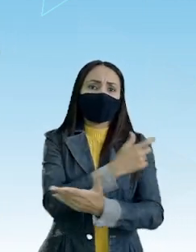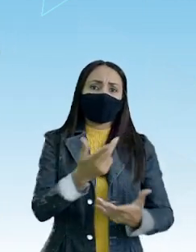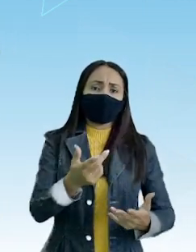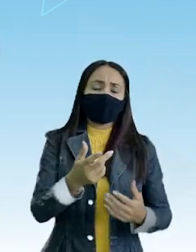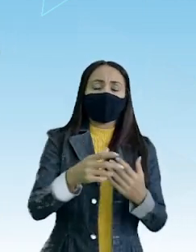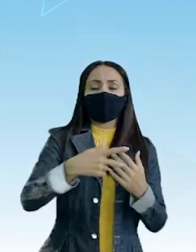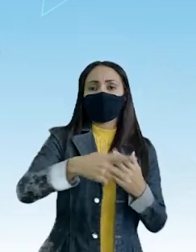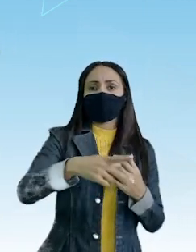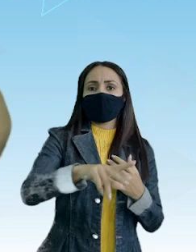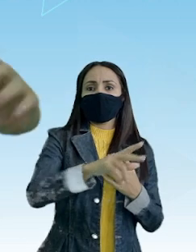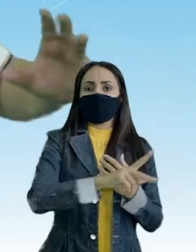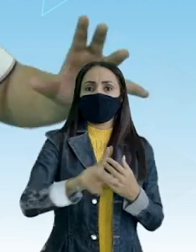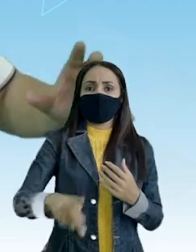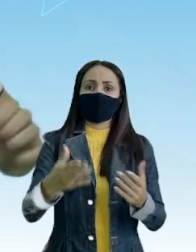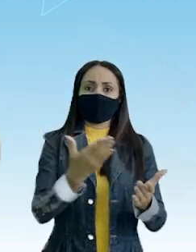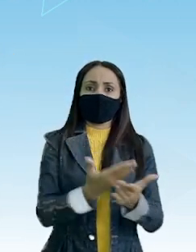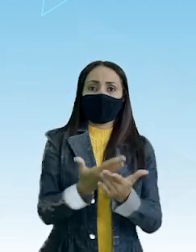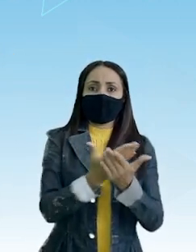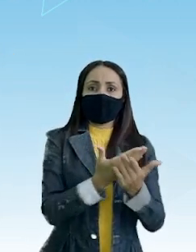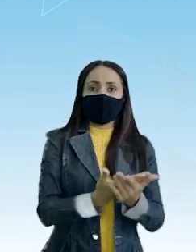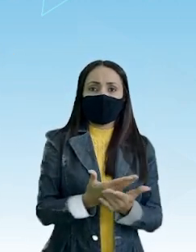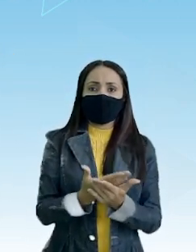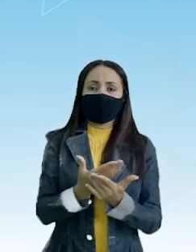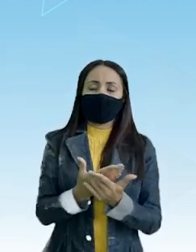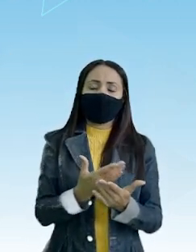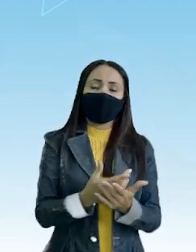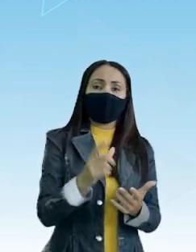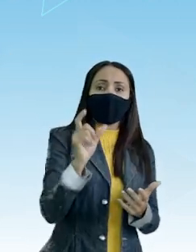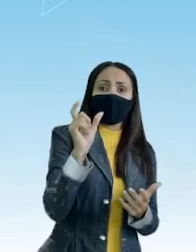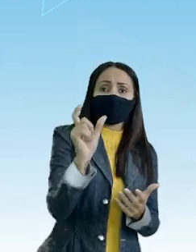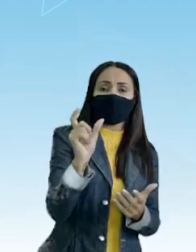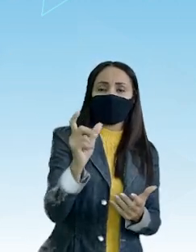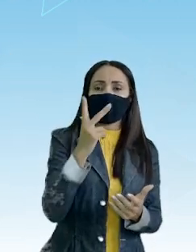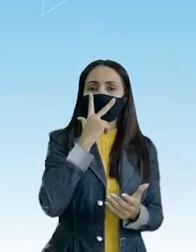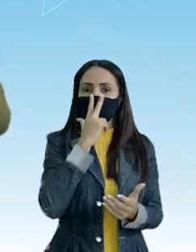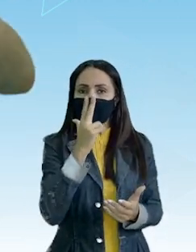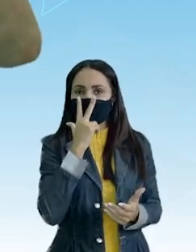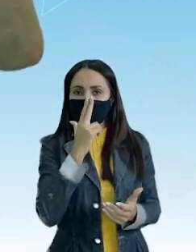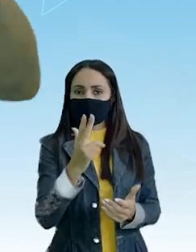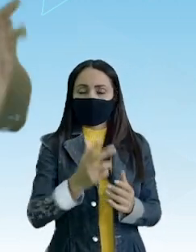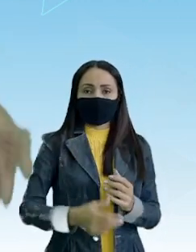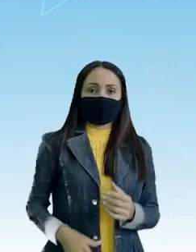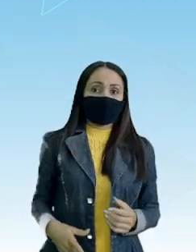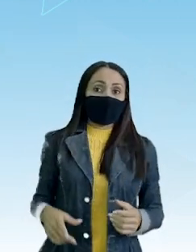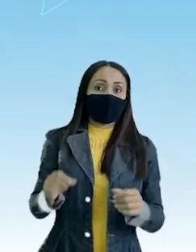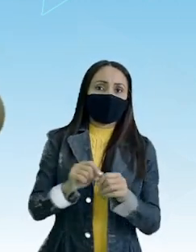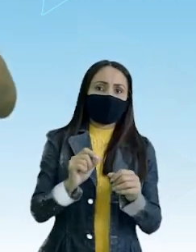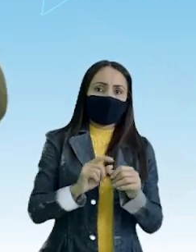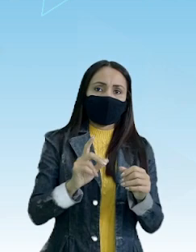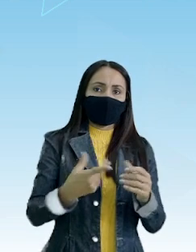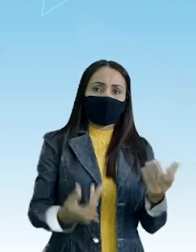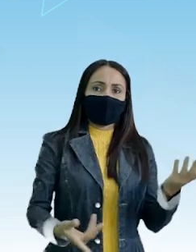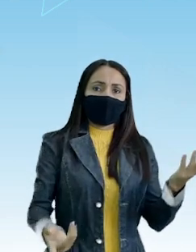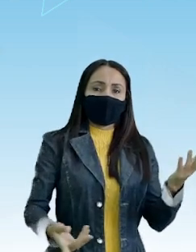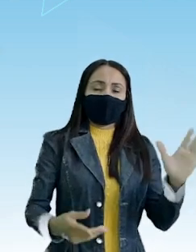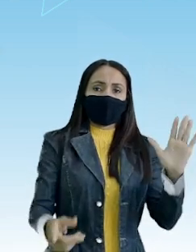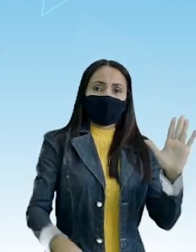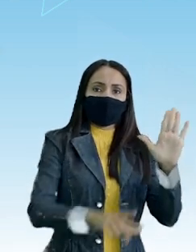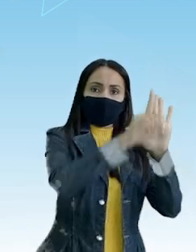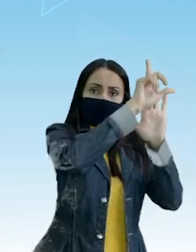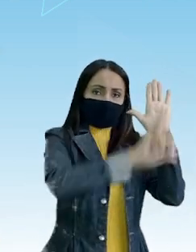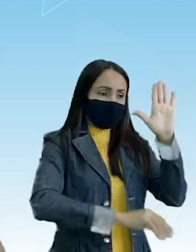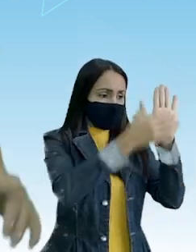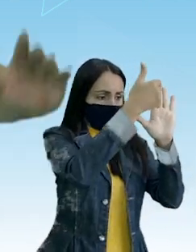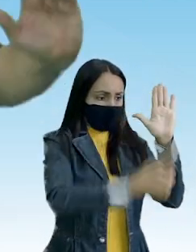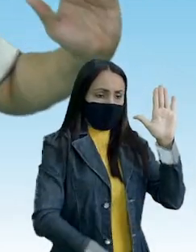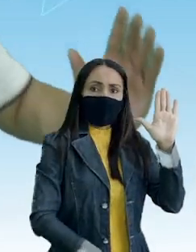professor Estudar os homônimos As palavras parecidas Fazer uma lista Não só fazer a lista Pela